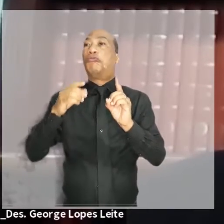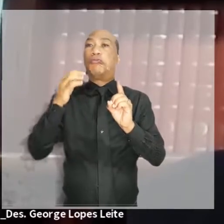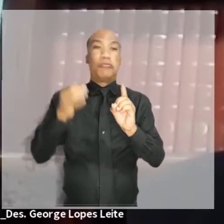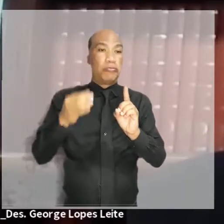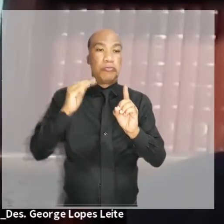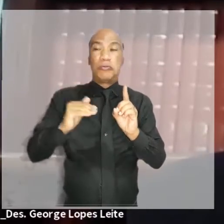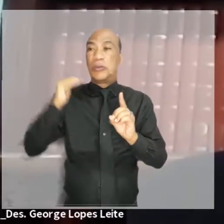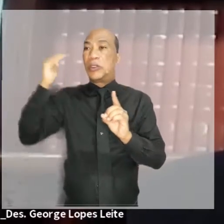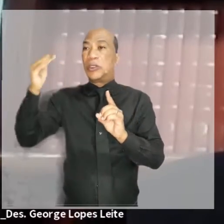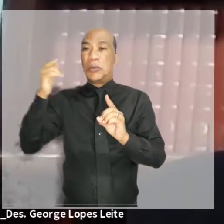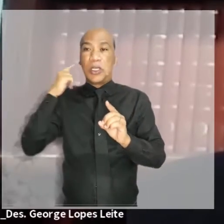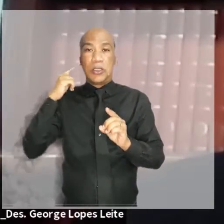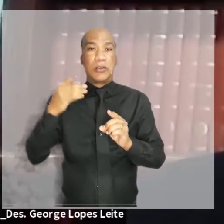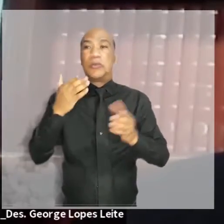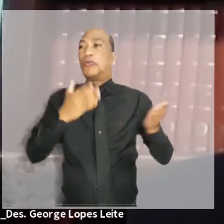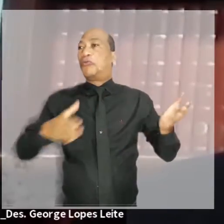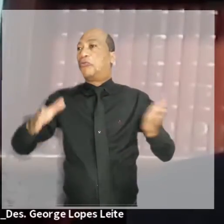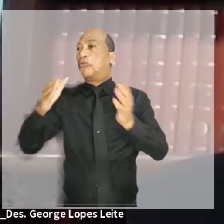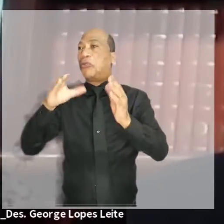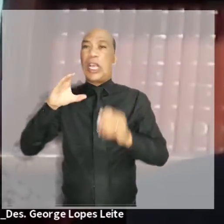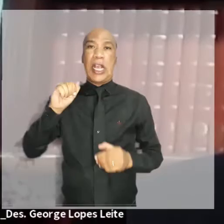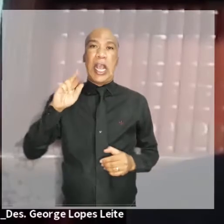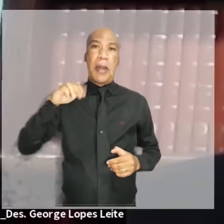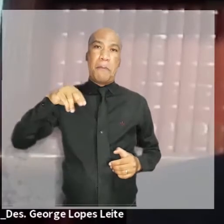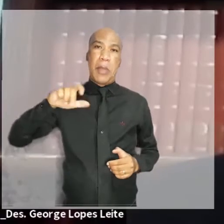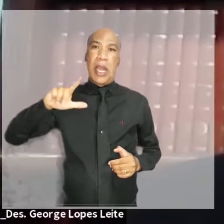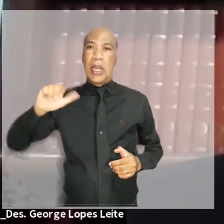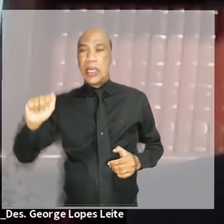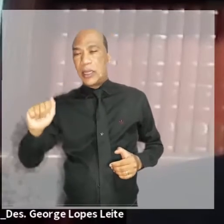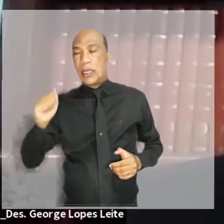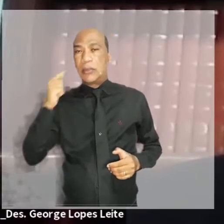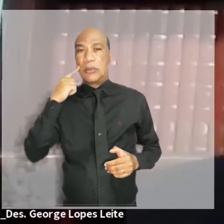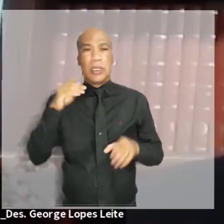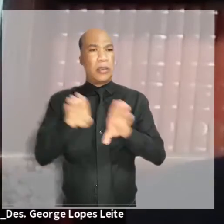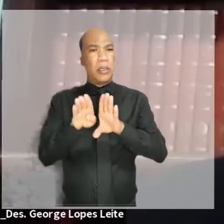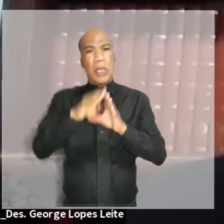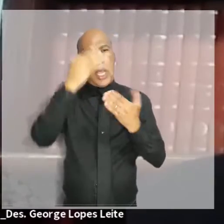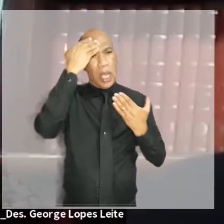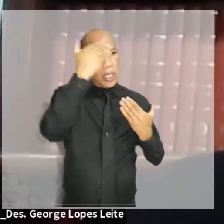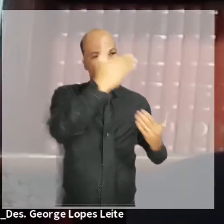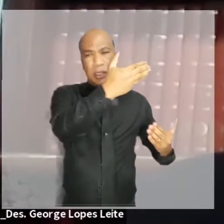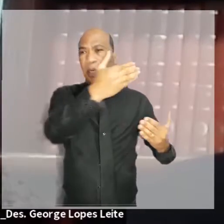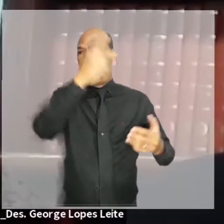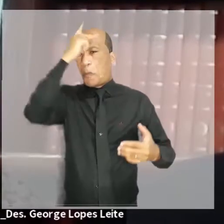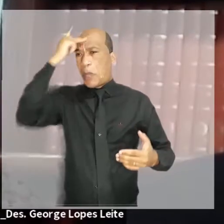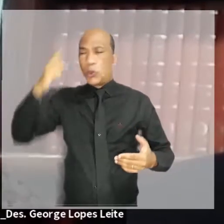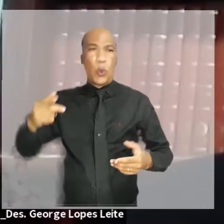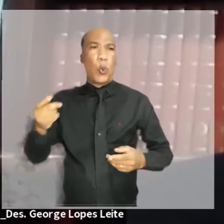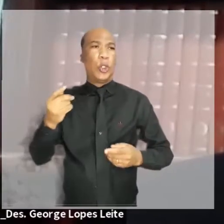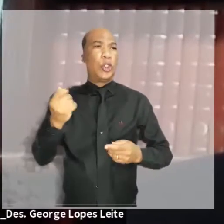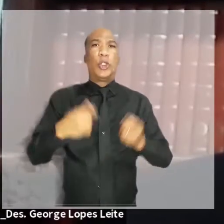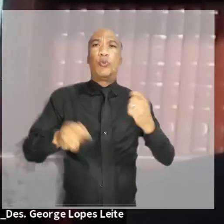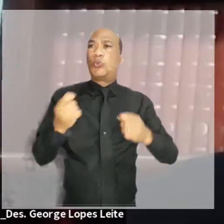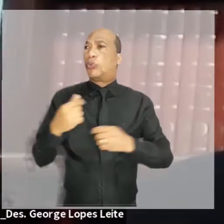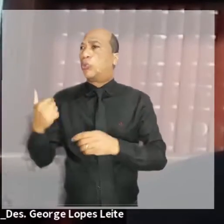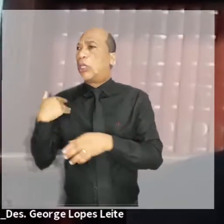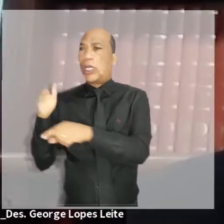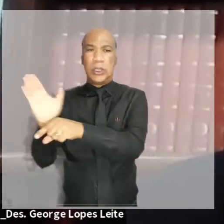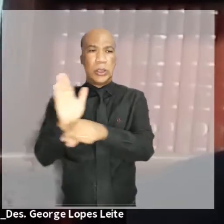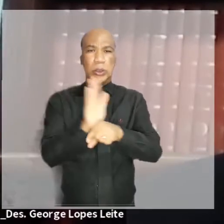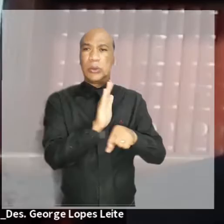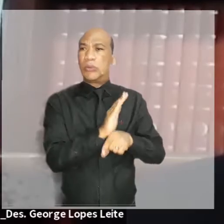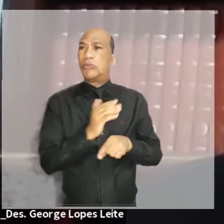Respectivamente, as desembargadoras Ana Maria Duarte Amarante, Sandra de Santos e Carmelita Brasil. Agradeço imensamente aos nossos